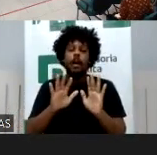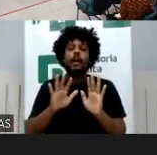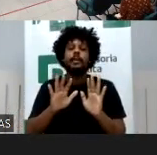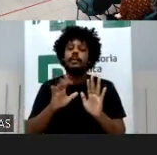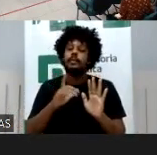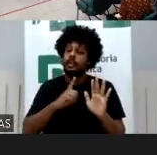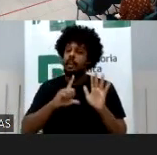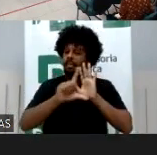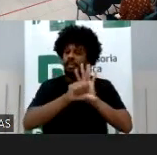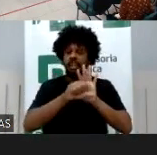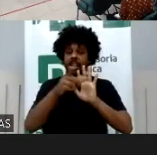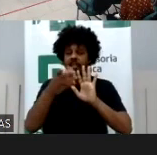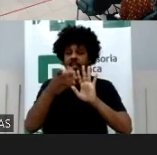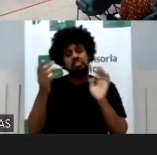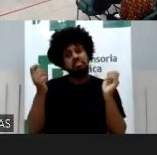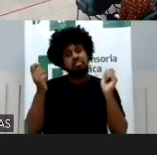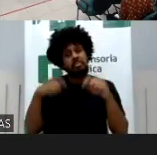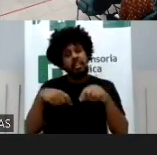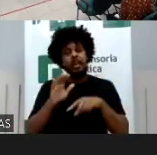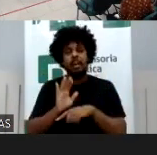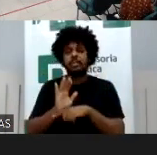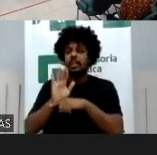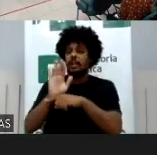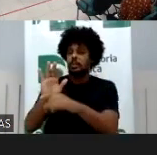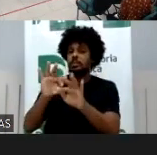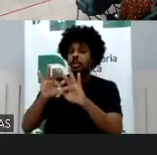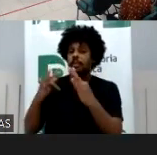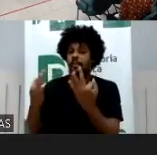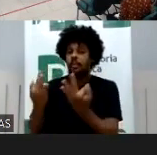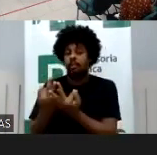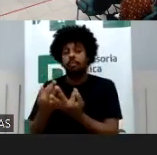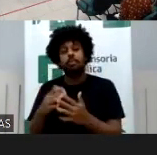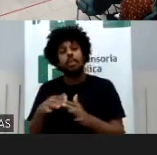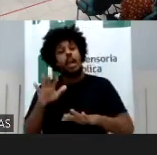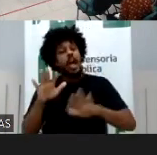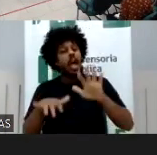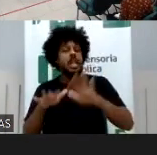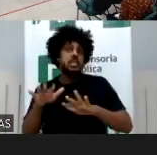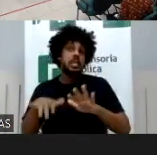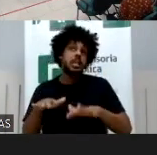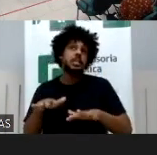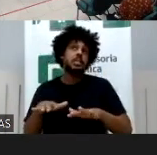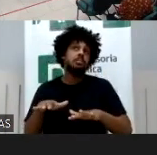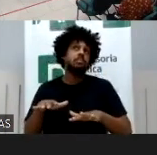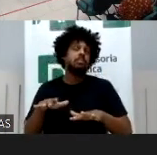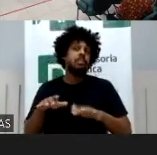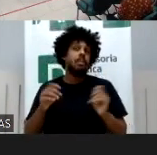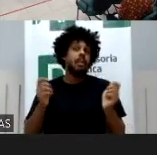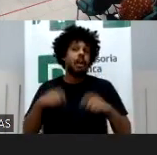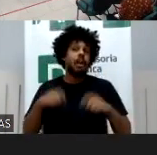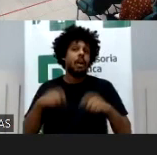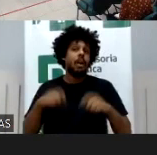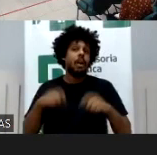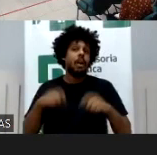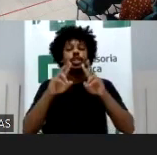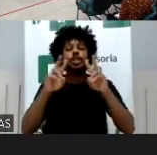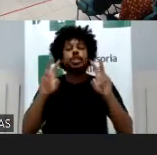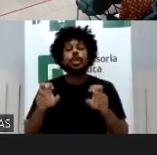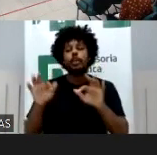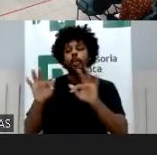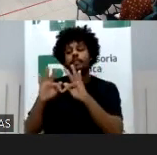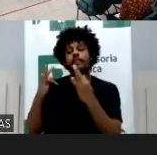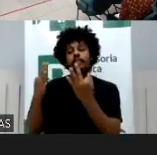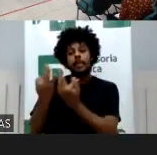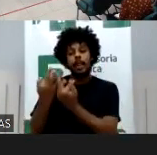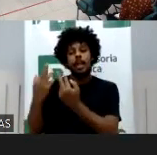para outras coisas, quem sabe não nos sirva, não nos auxilia aqui a uma discussão sobre exercício responsável de parentalidade no